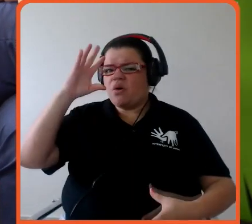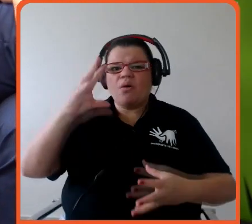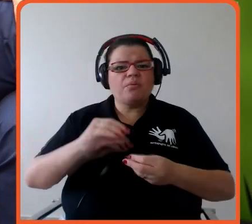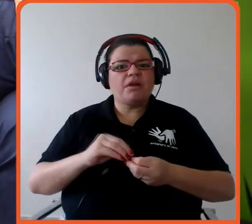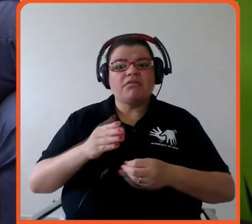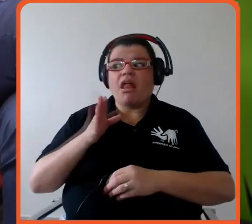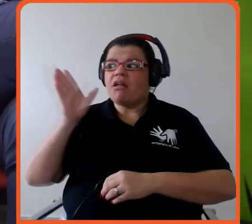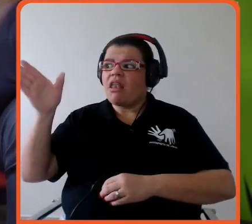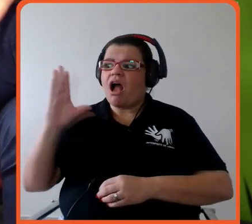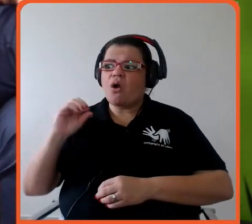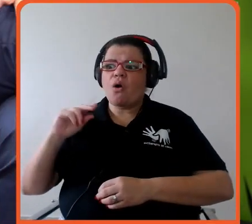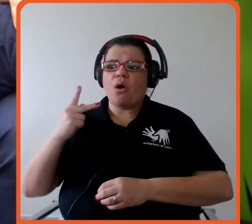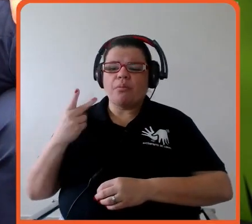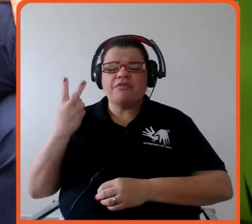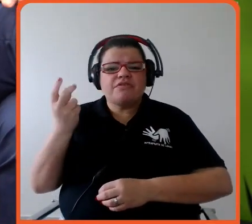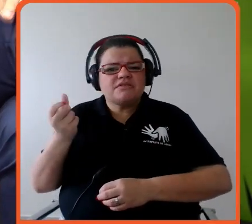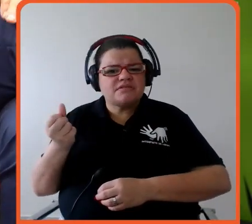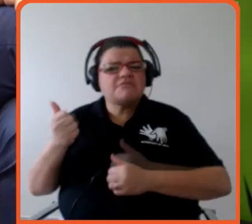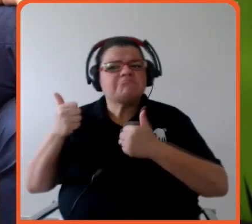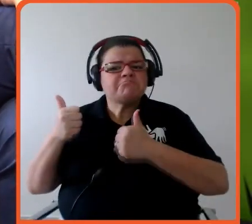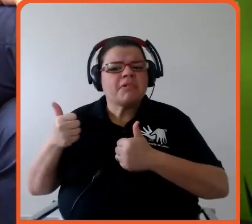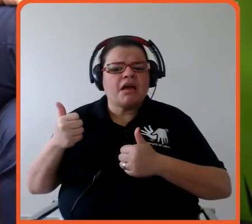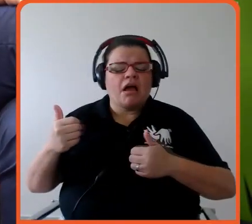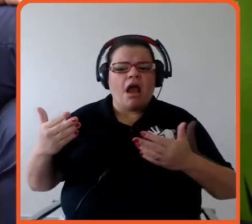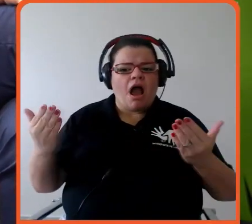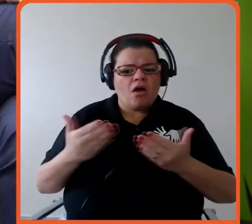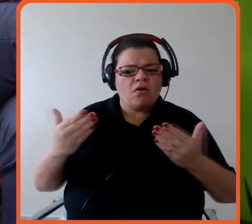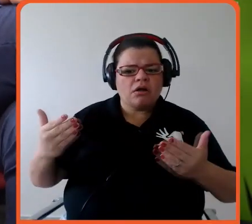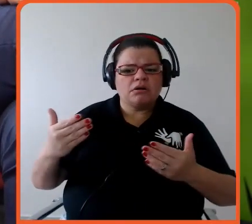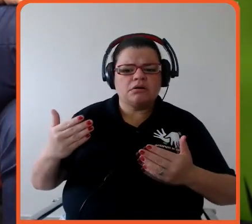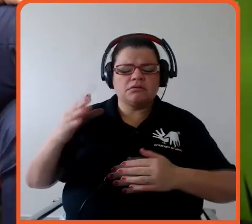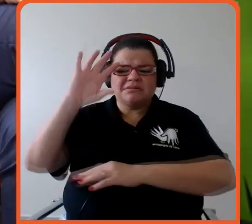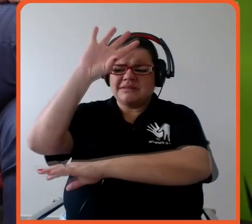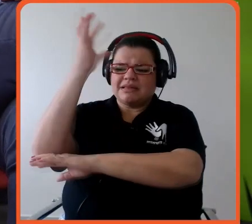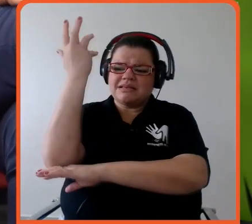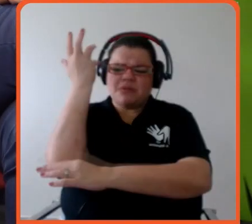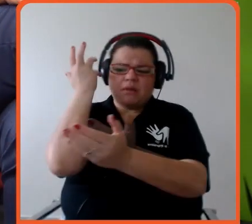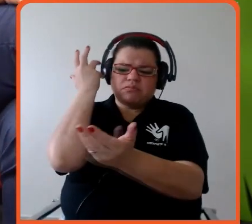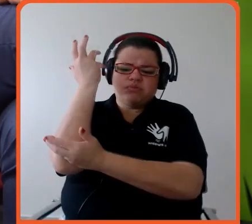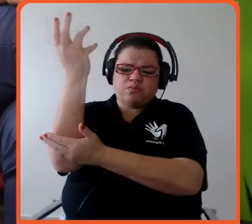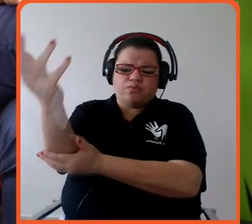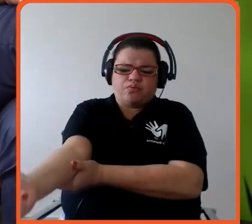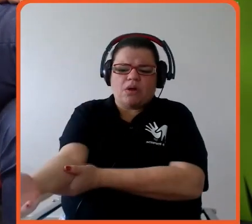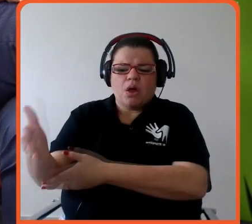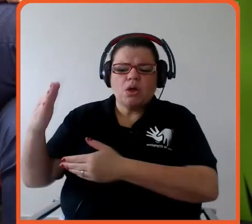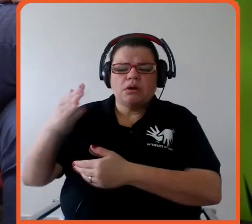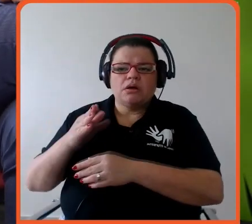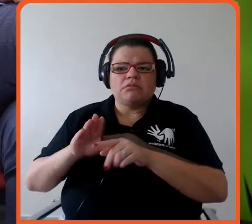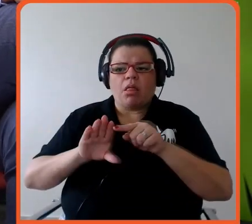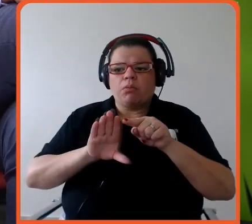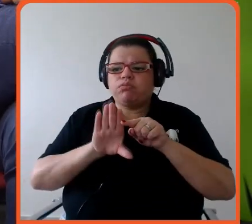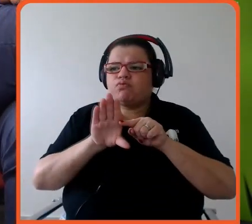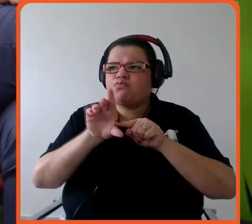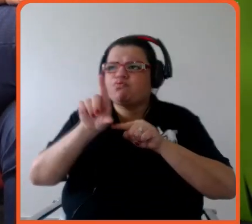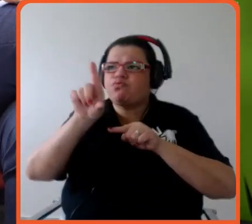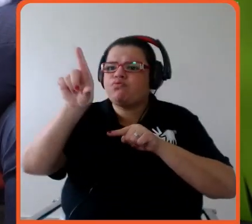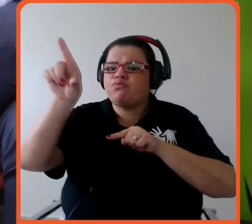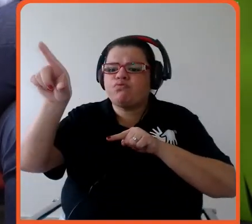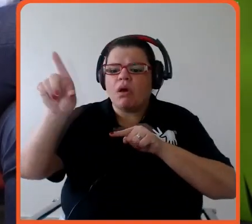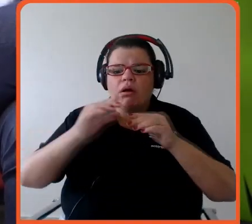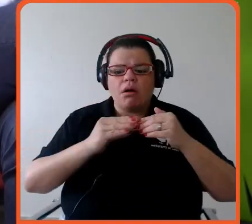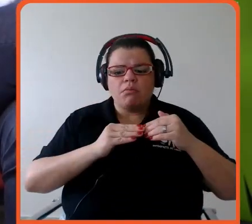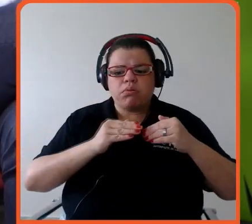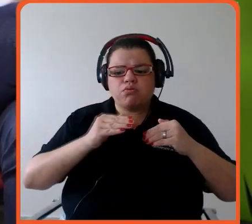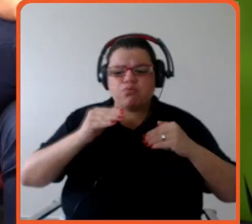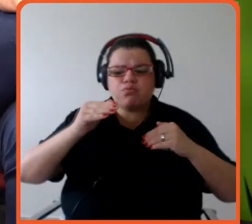essa curva do desmatamento ela tem que começar a cair e não subir mais ponto acho que essa é a principal questão então